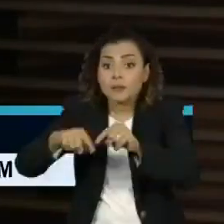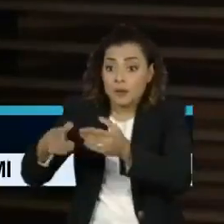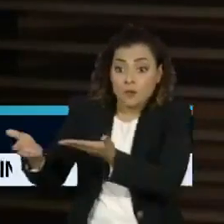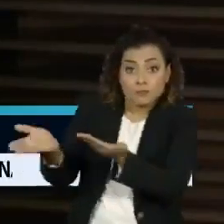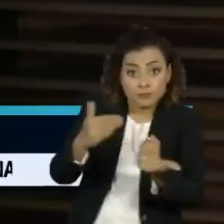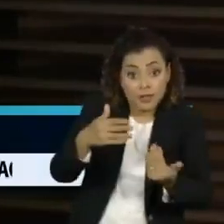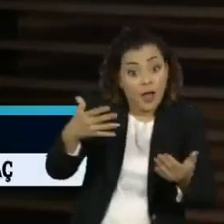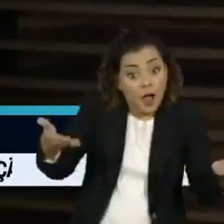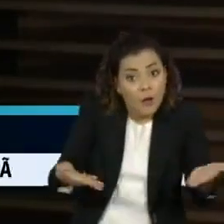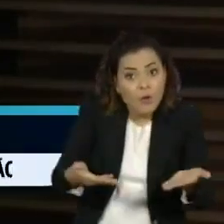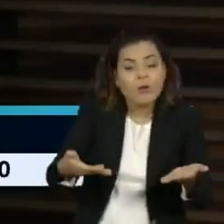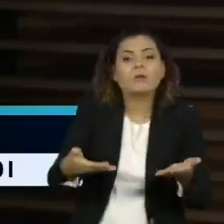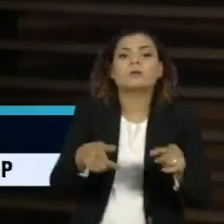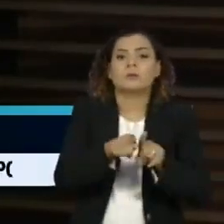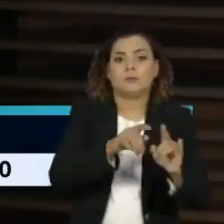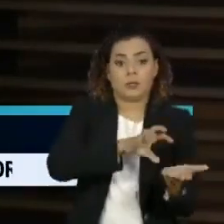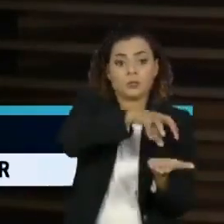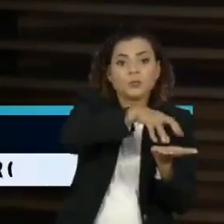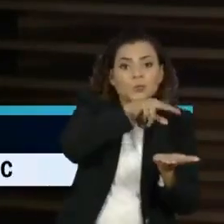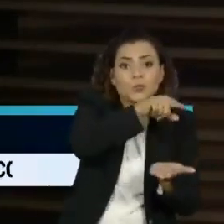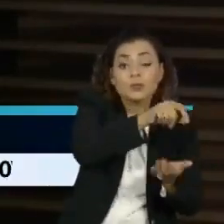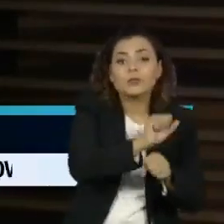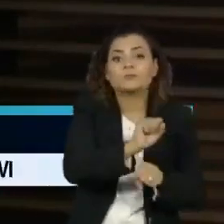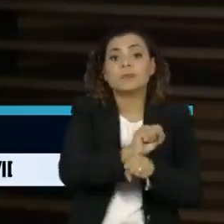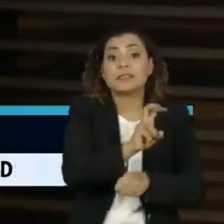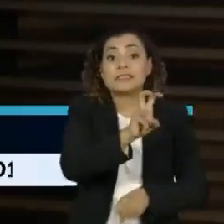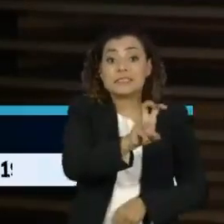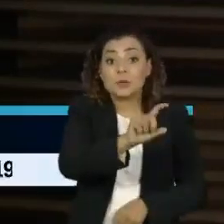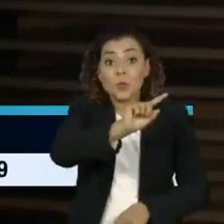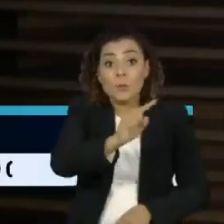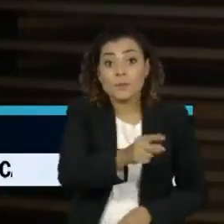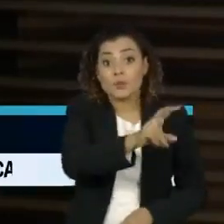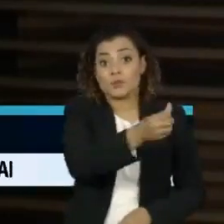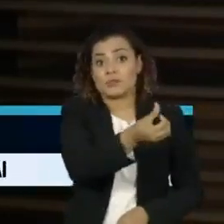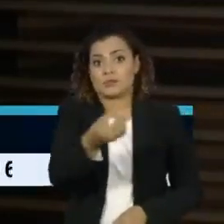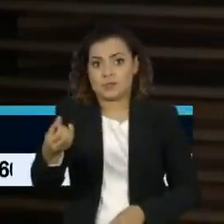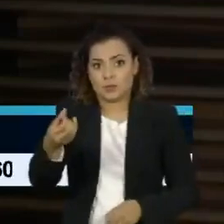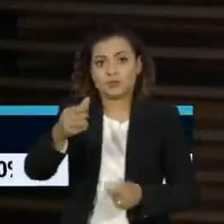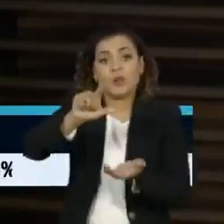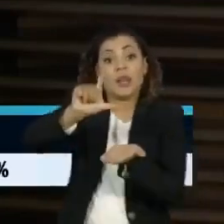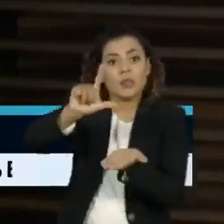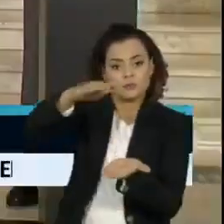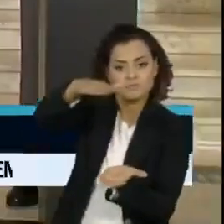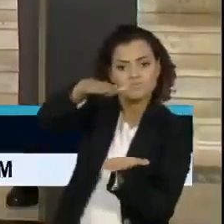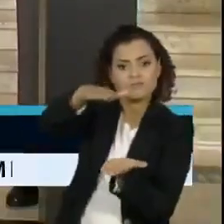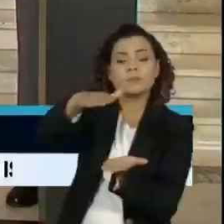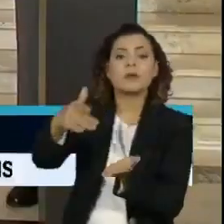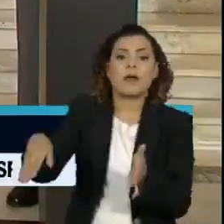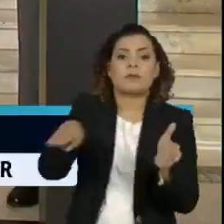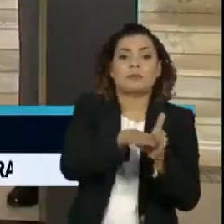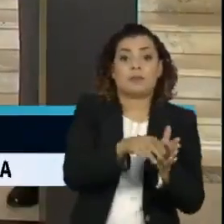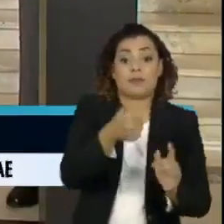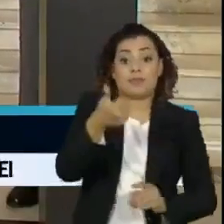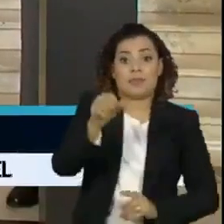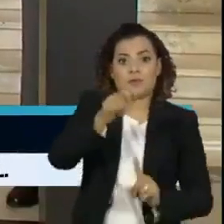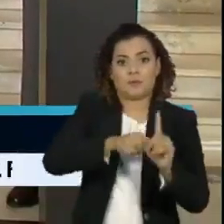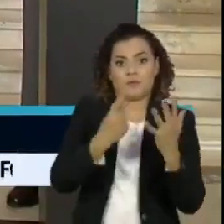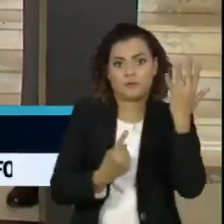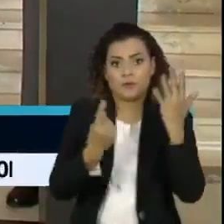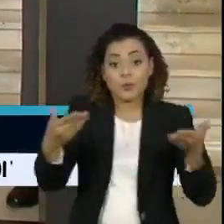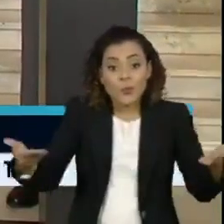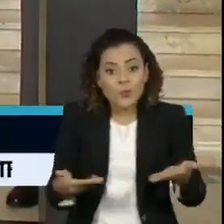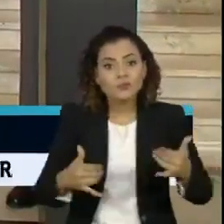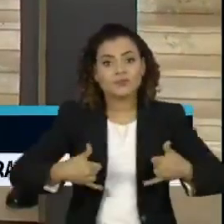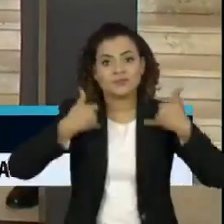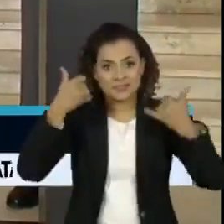enviado agora, o Instituto espera receber mais 5.600 litros até o dia 10 de fevereiro. Hoje, no aniversário de São